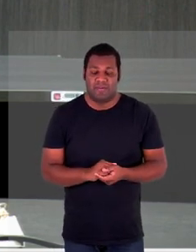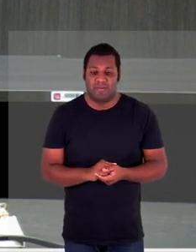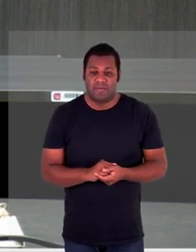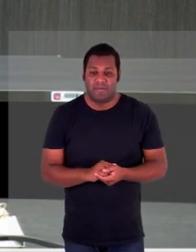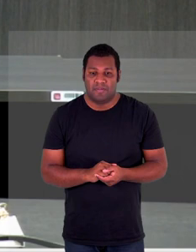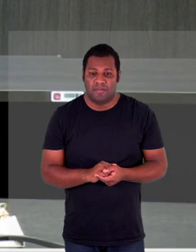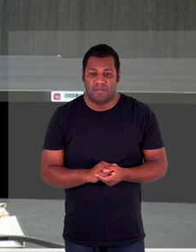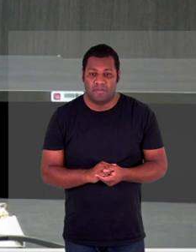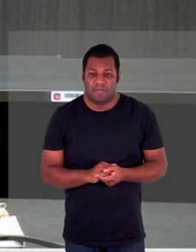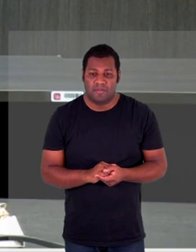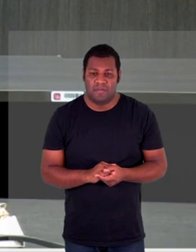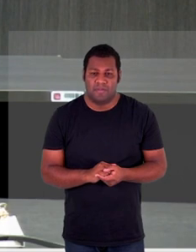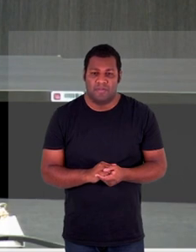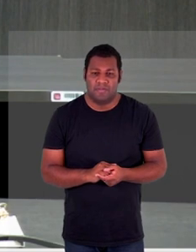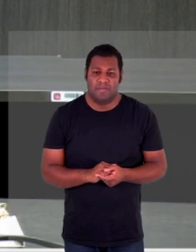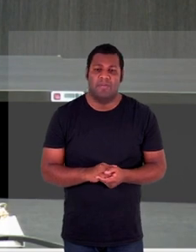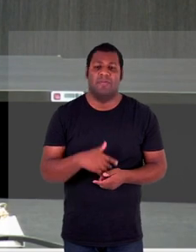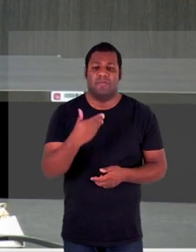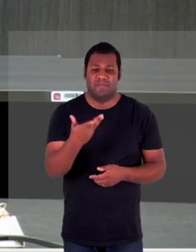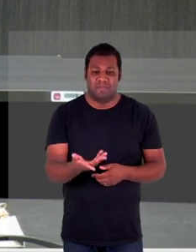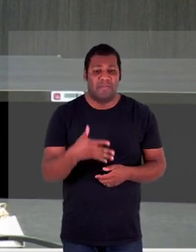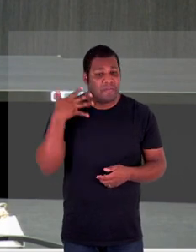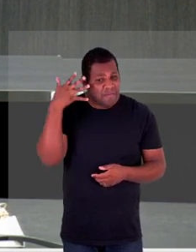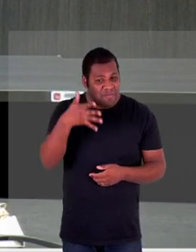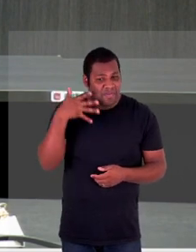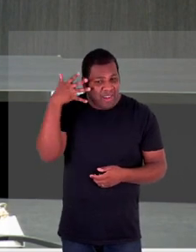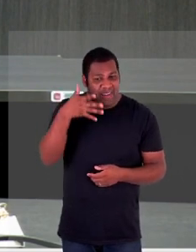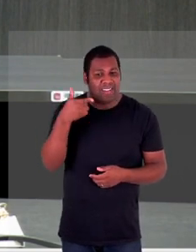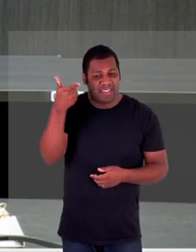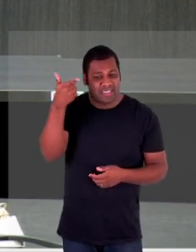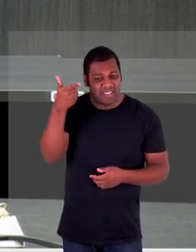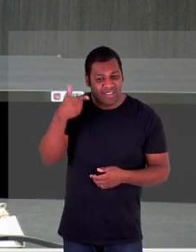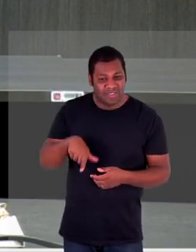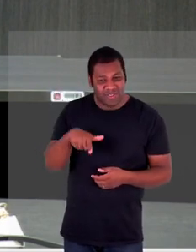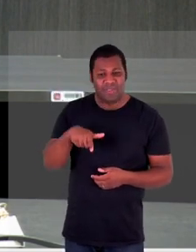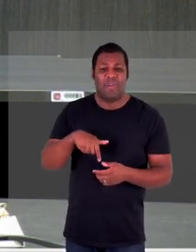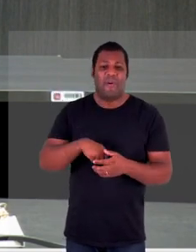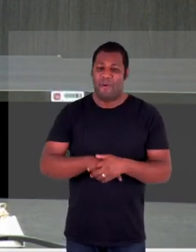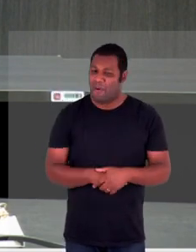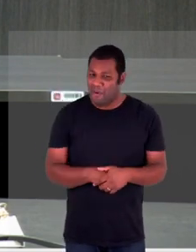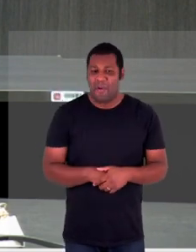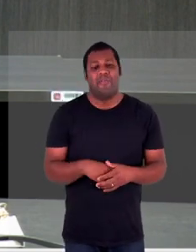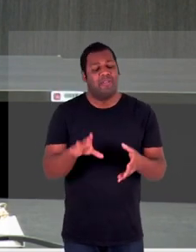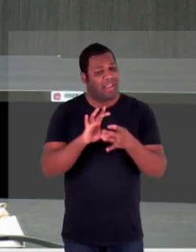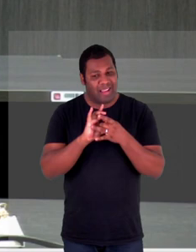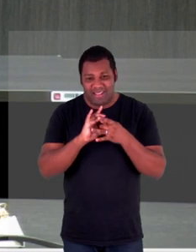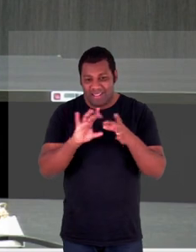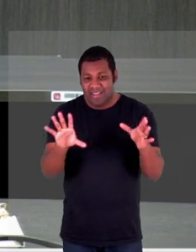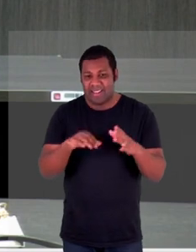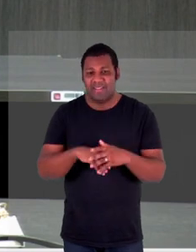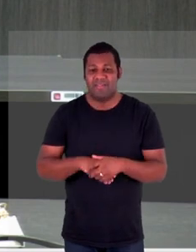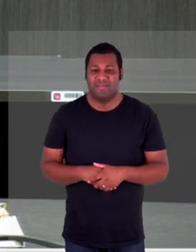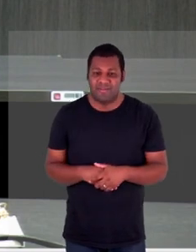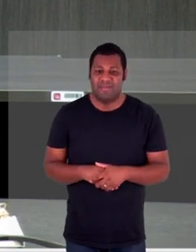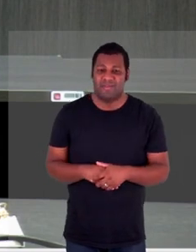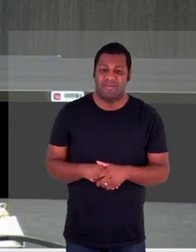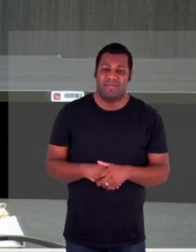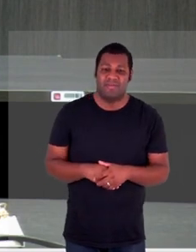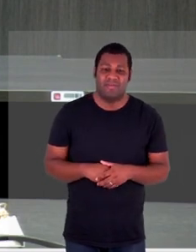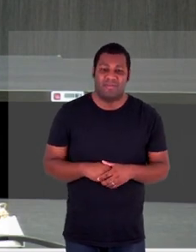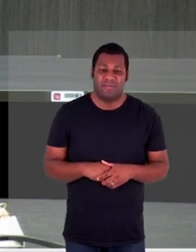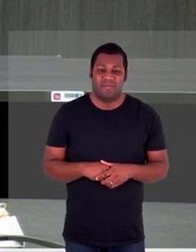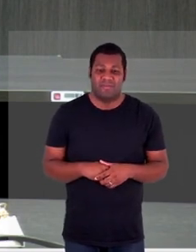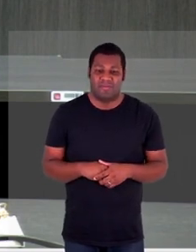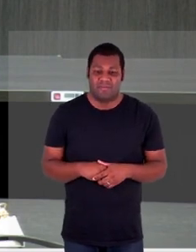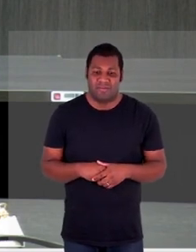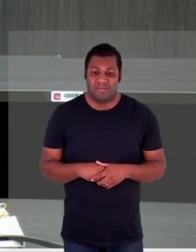que quiser fazer essa abordagem essa troca de ideias com a Clara com o Sucs e se o Sucs ou a Clara também não quiserem fazer nenhuma